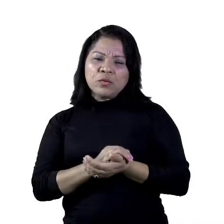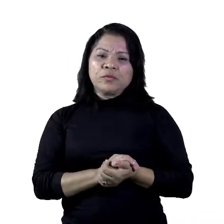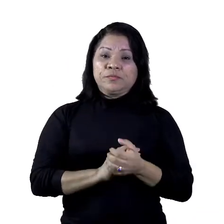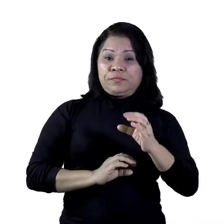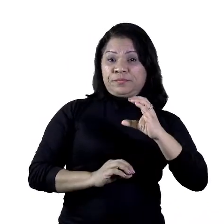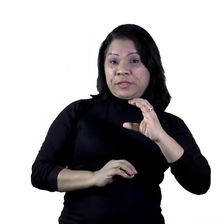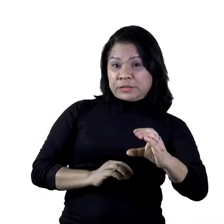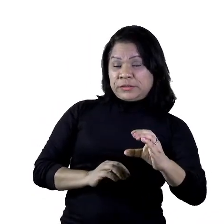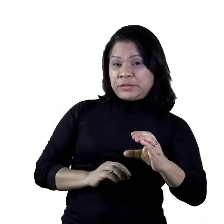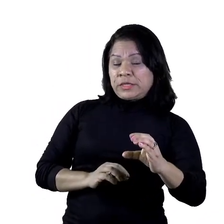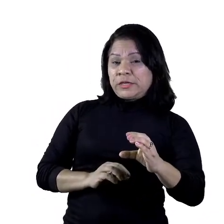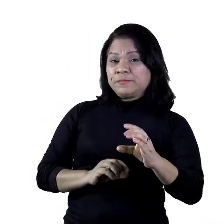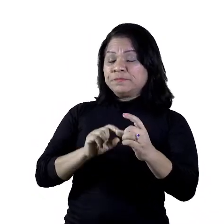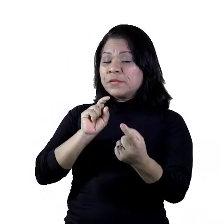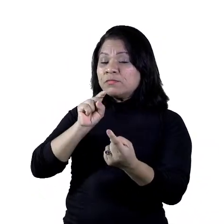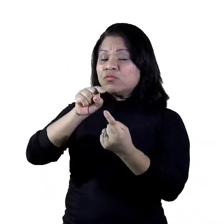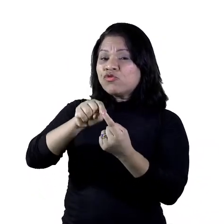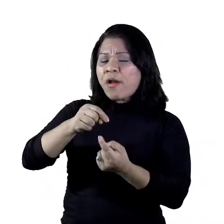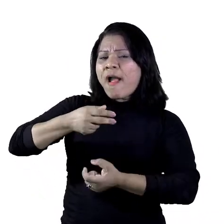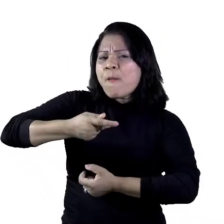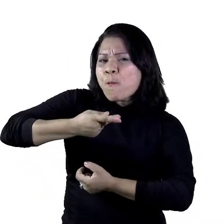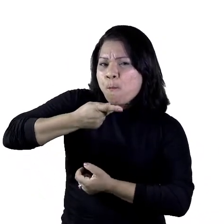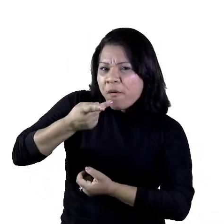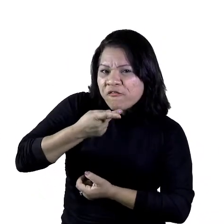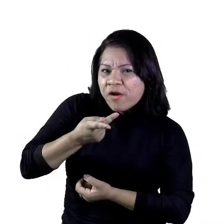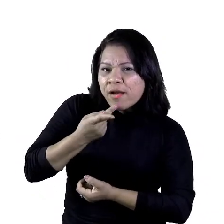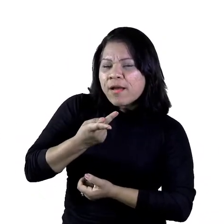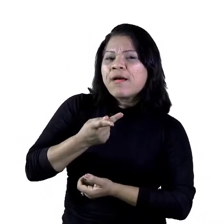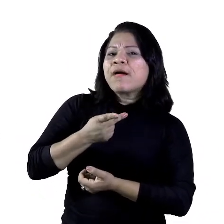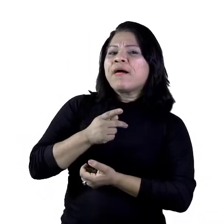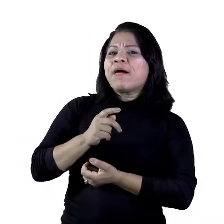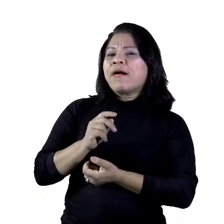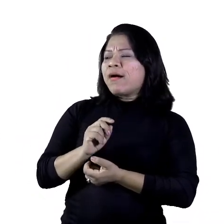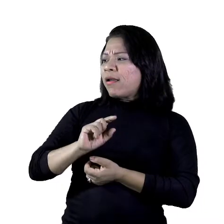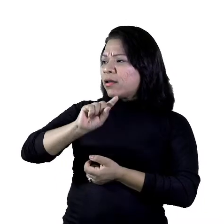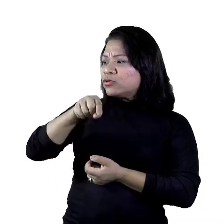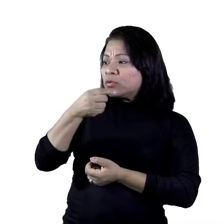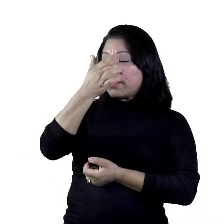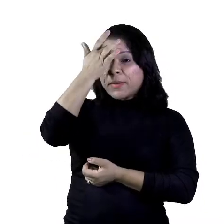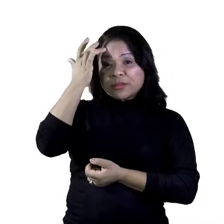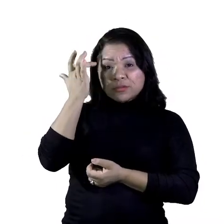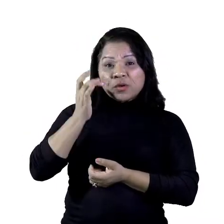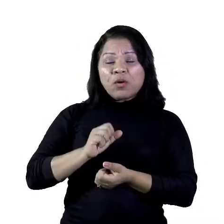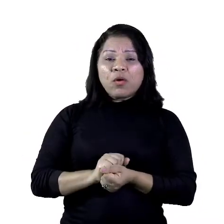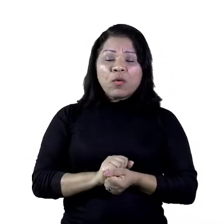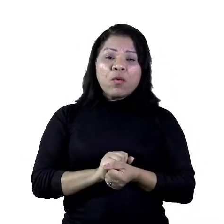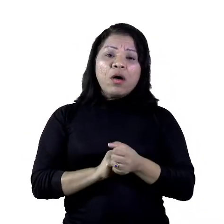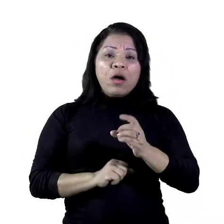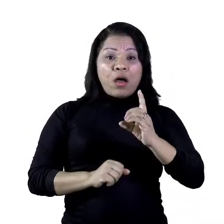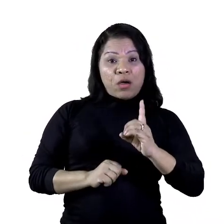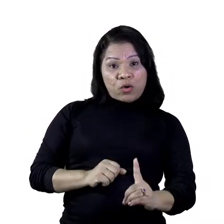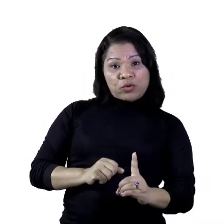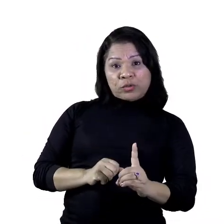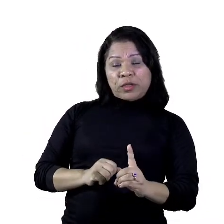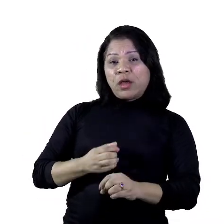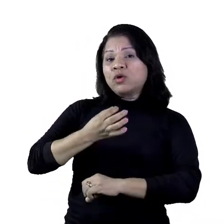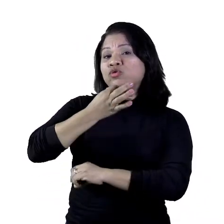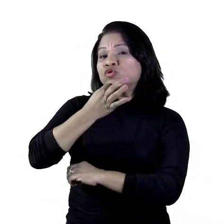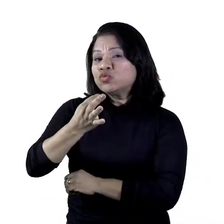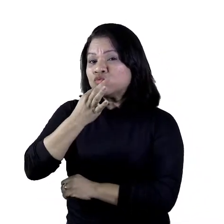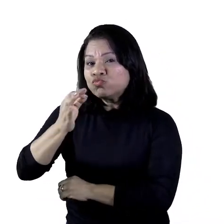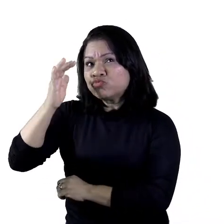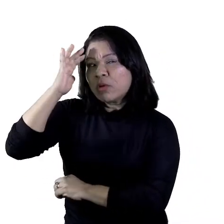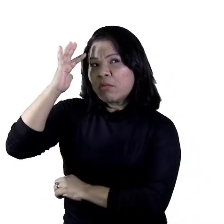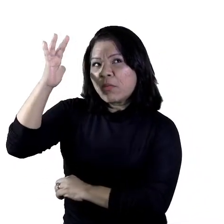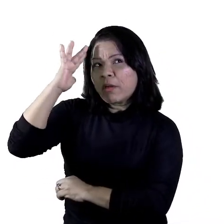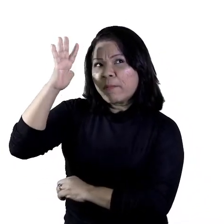indicar uma fala, a fala de alguém, ou D, sugerir uma reflexão, para você